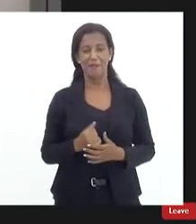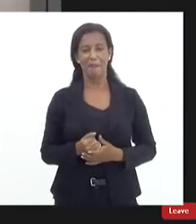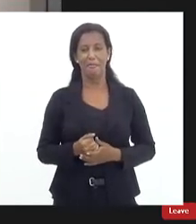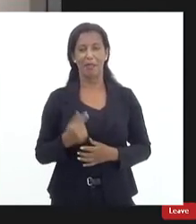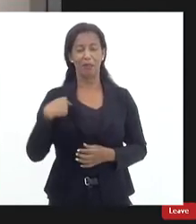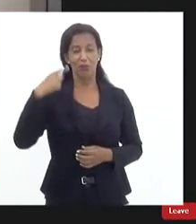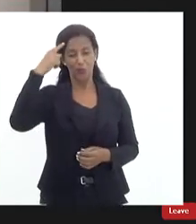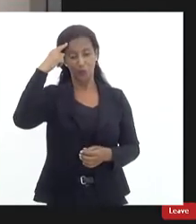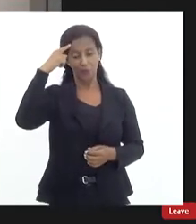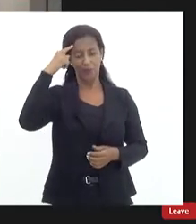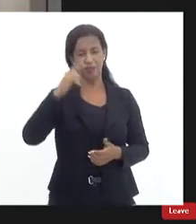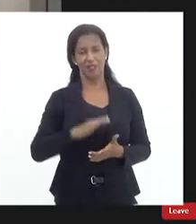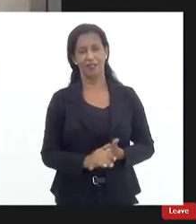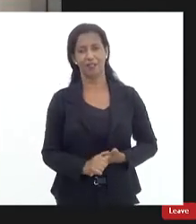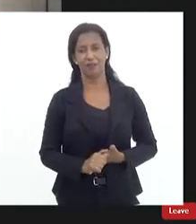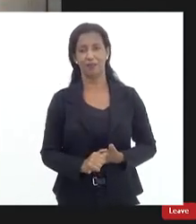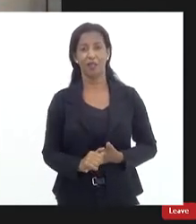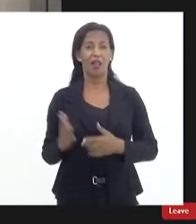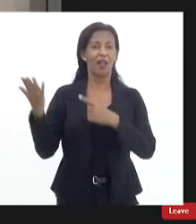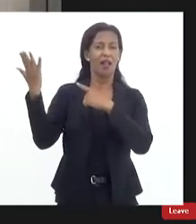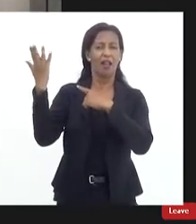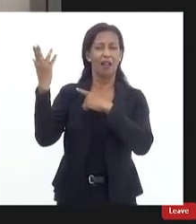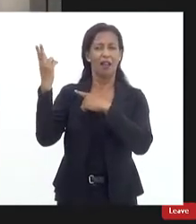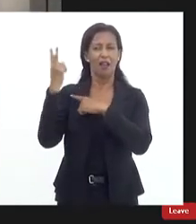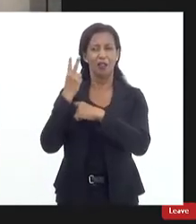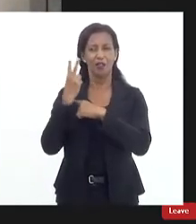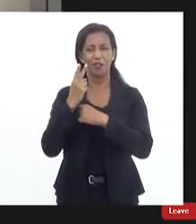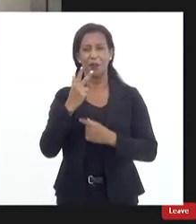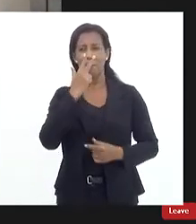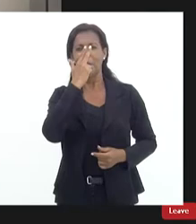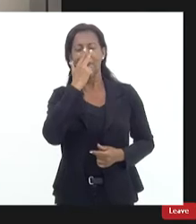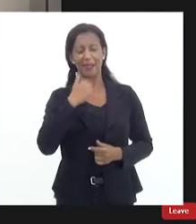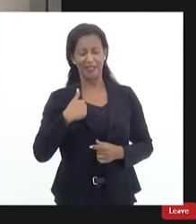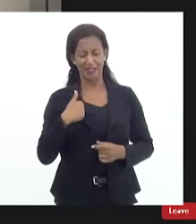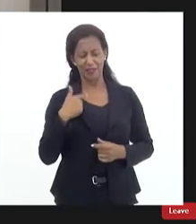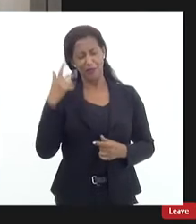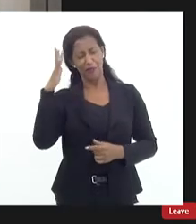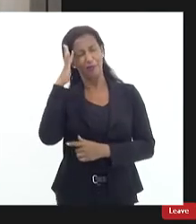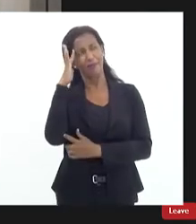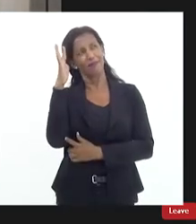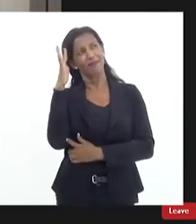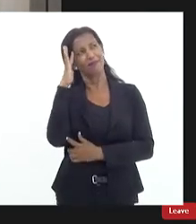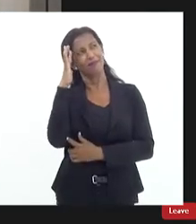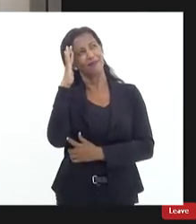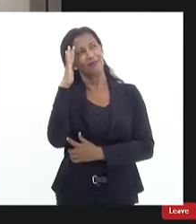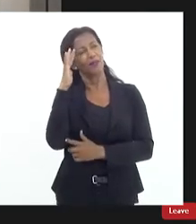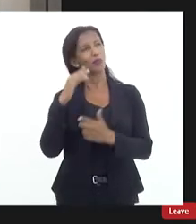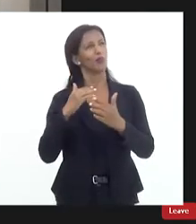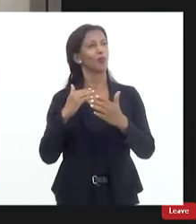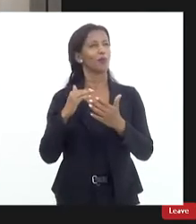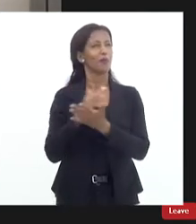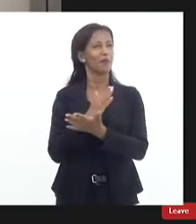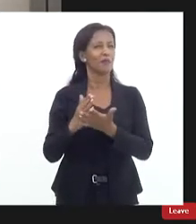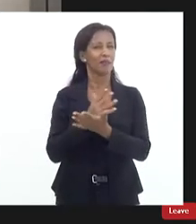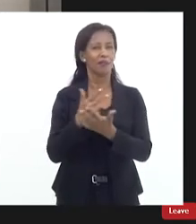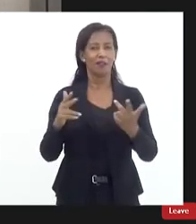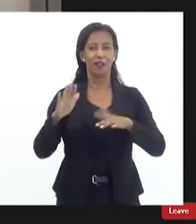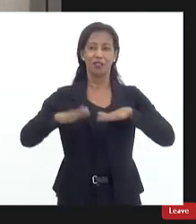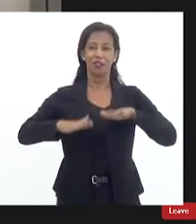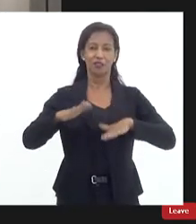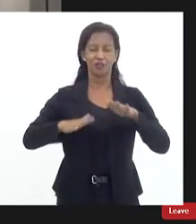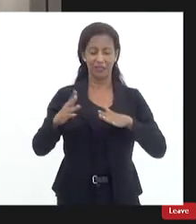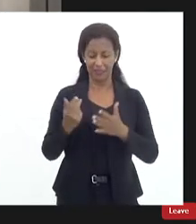pensando aqui na esquina estou sentado na esquina do meu pensamento estou refletindo sobre algumas coisas que às vezes